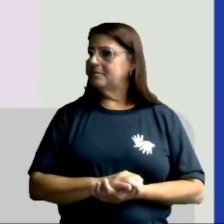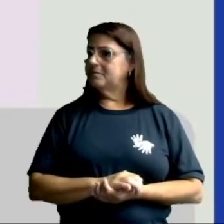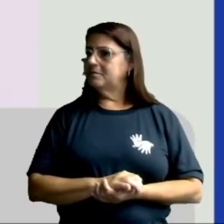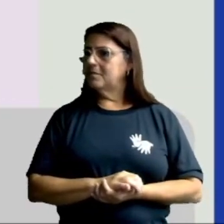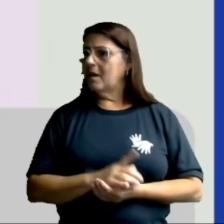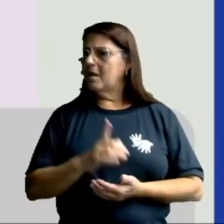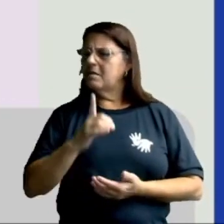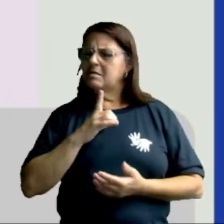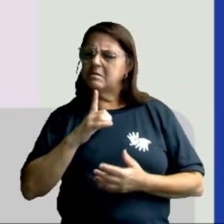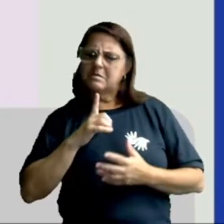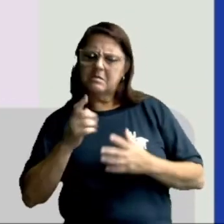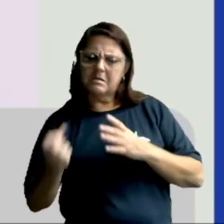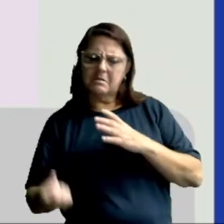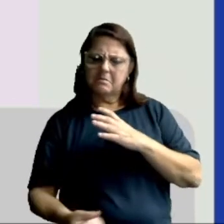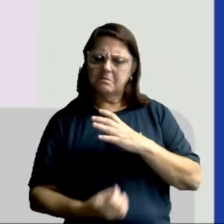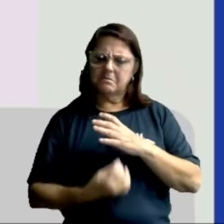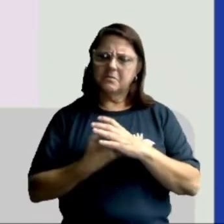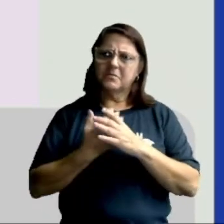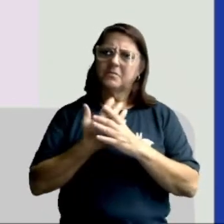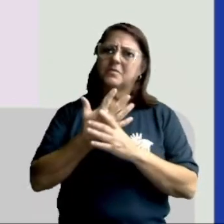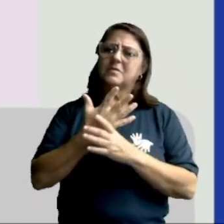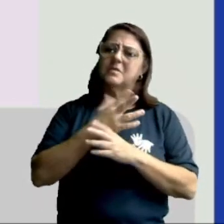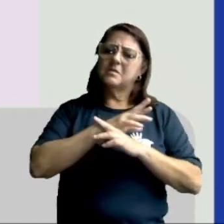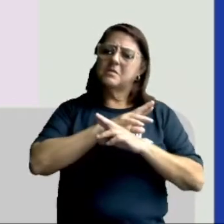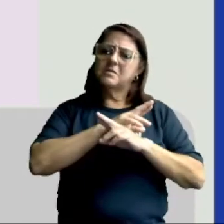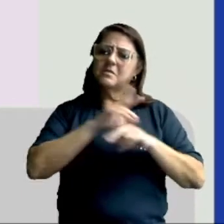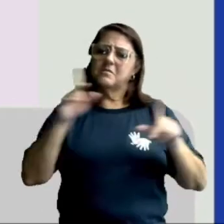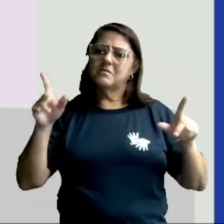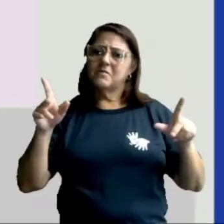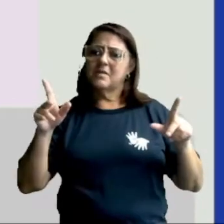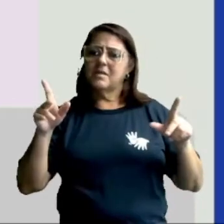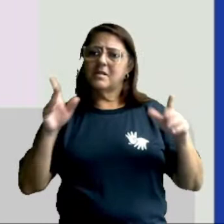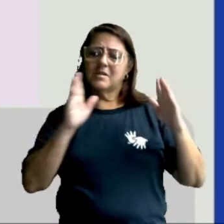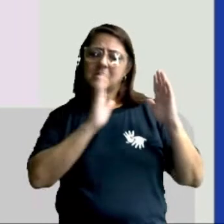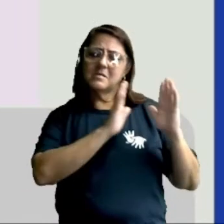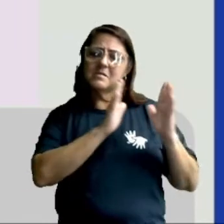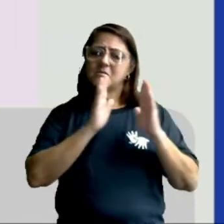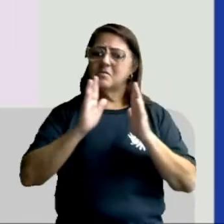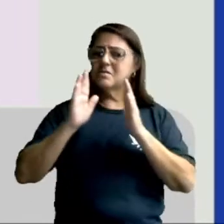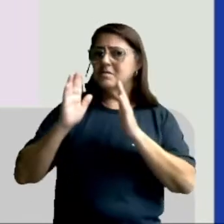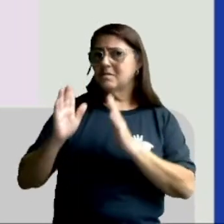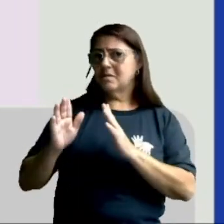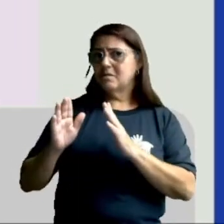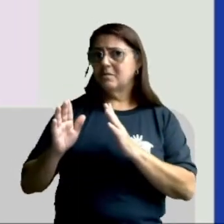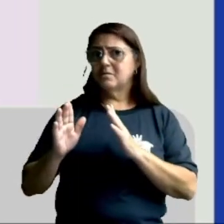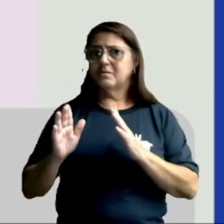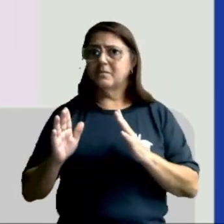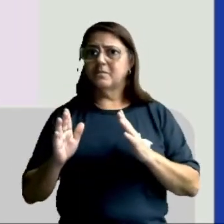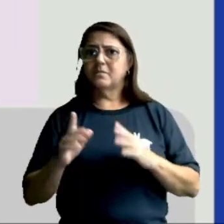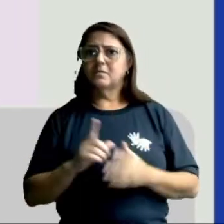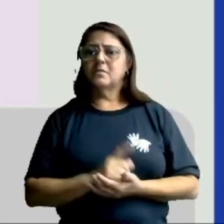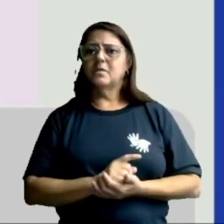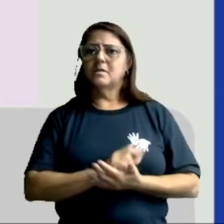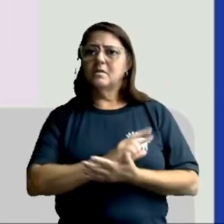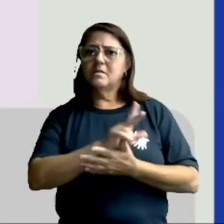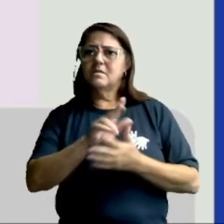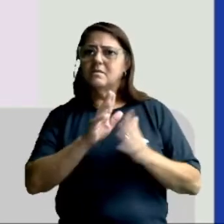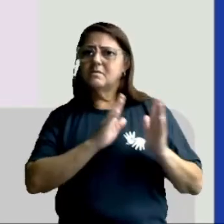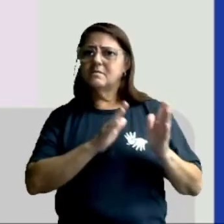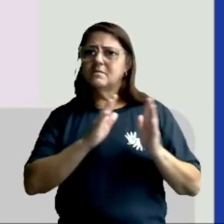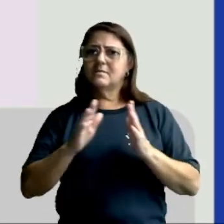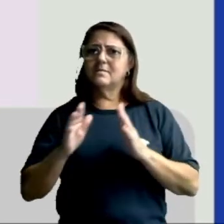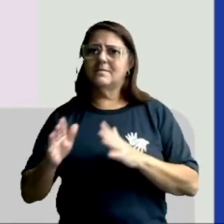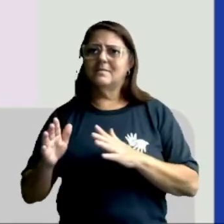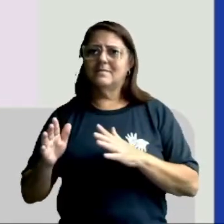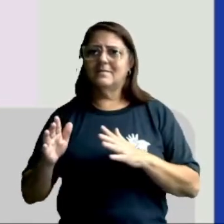As plantas possuem diferentes partes, com diferentes funções. Pela